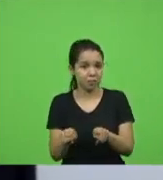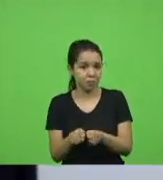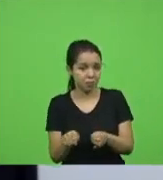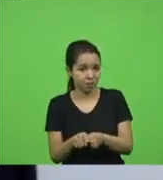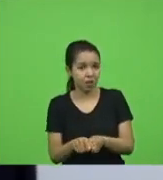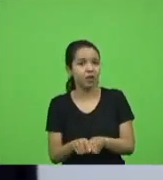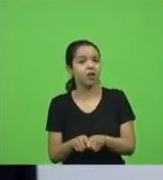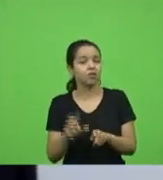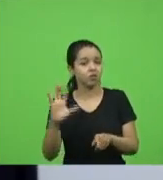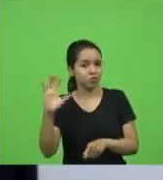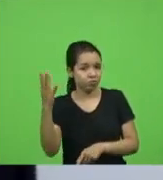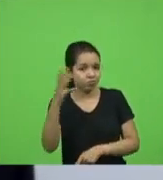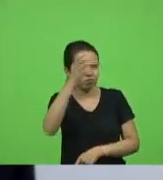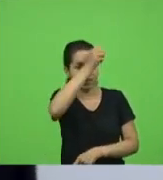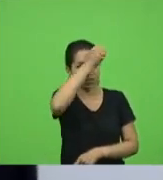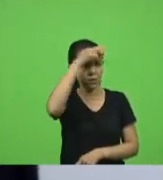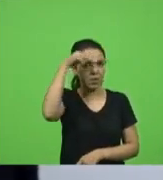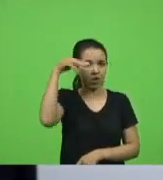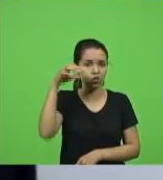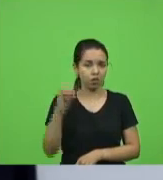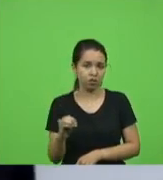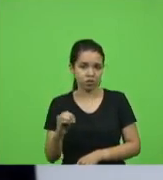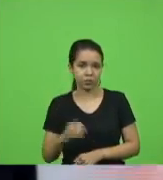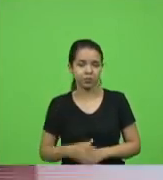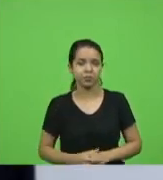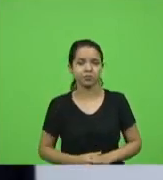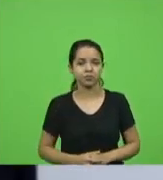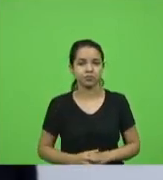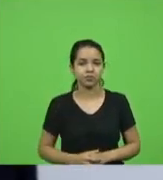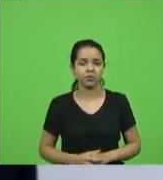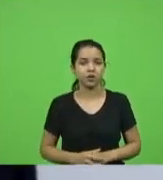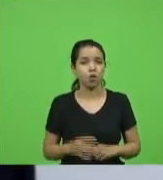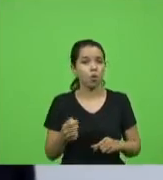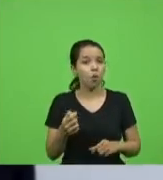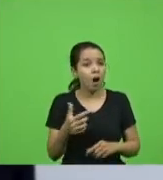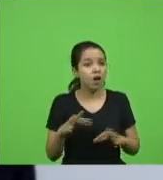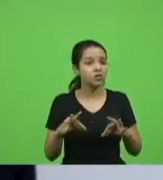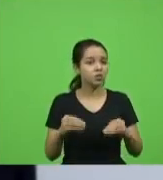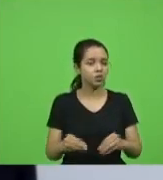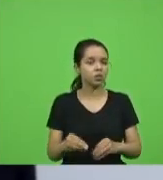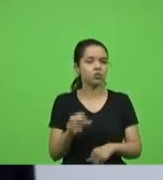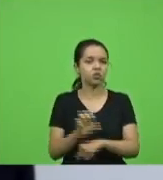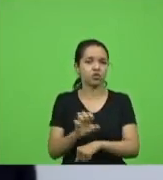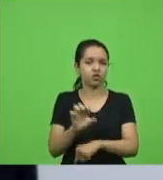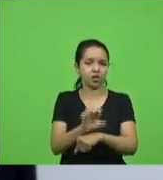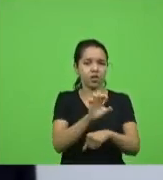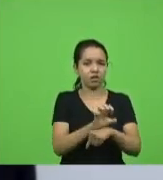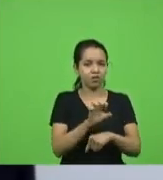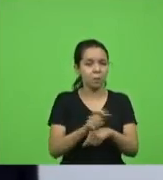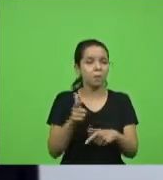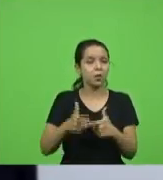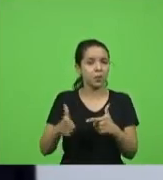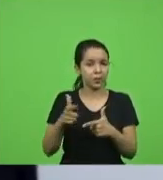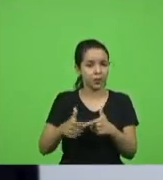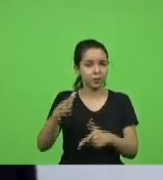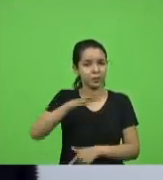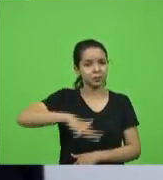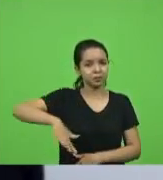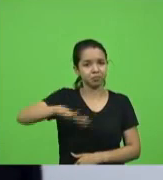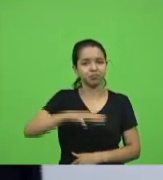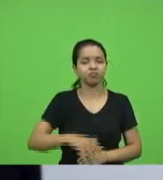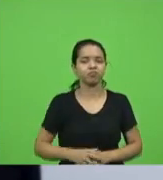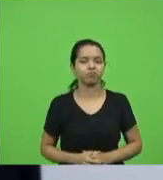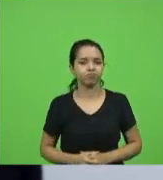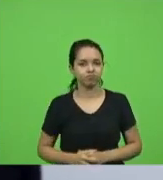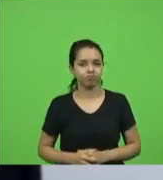em São Miguel do Oeste e em quase todo o estado o problema que nós enfrentamos então digo se